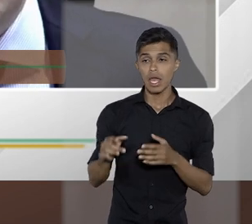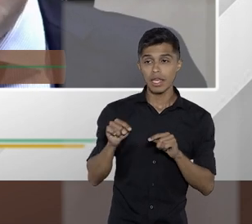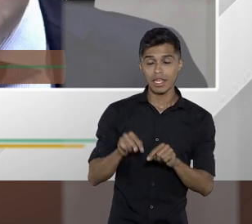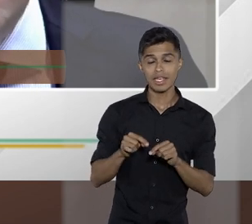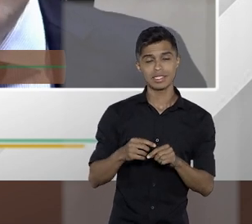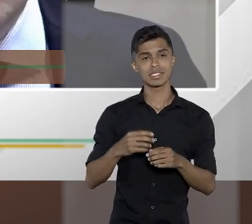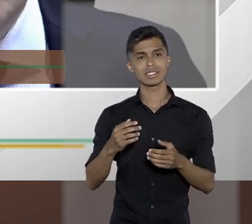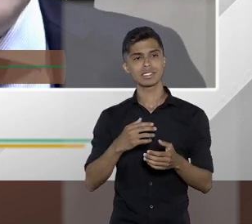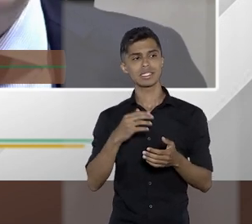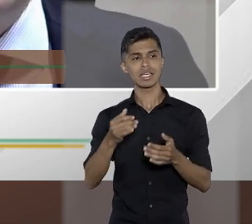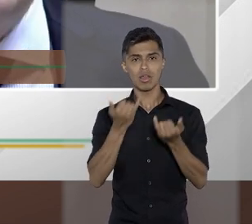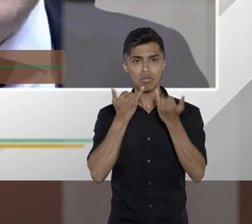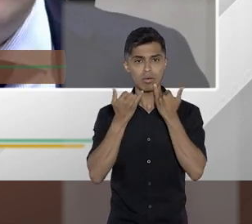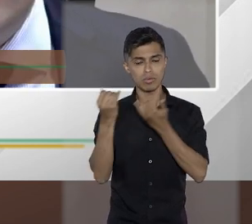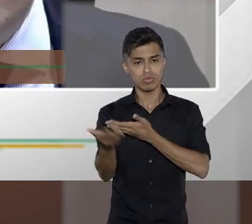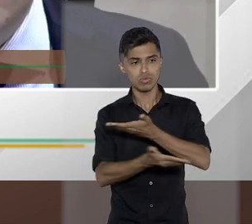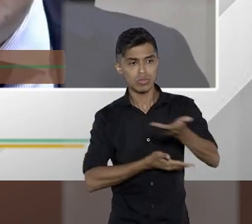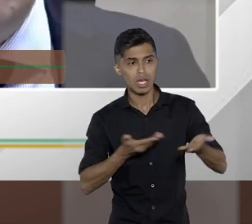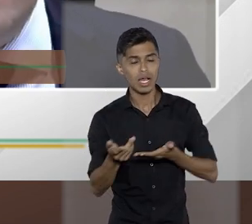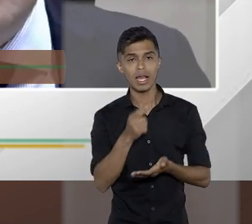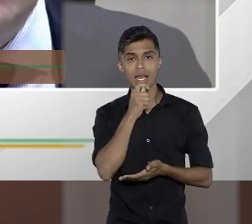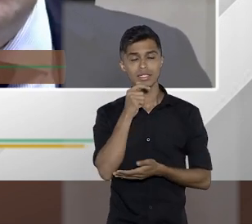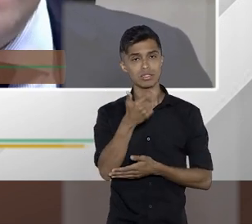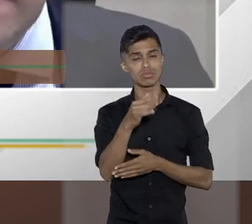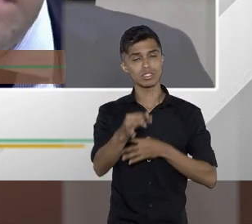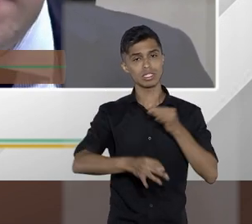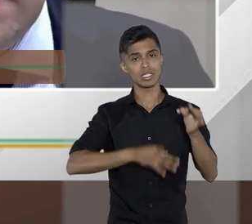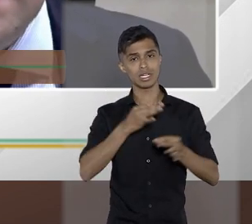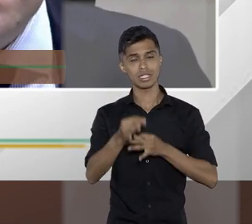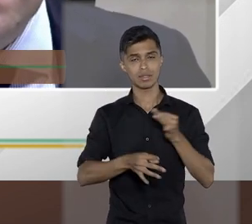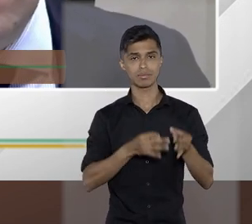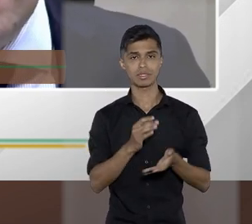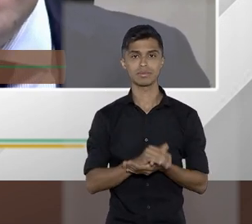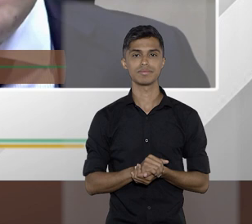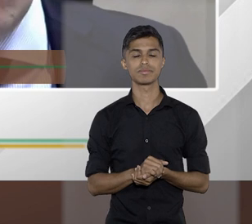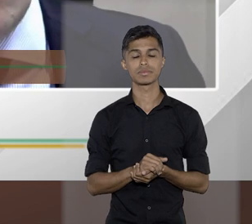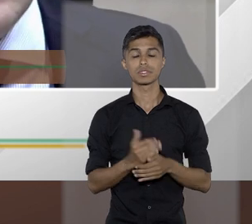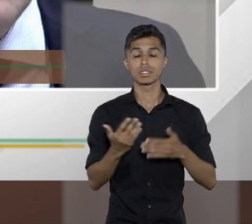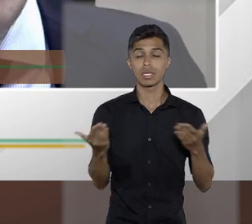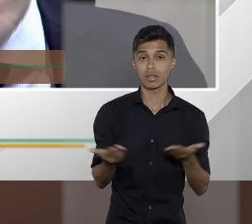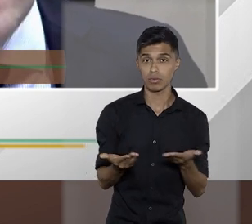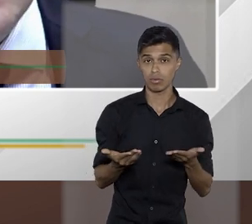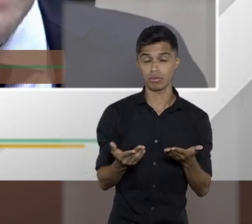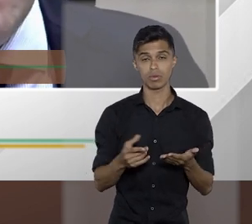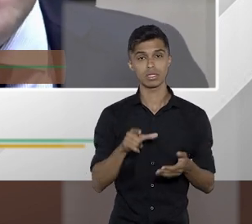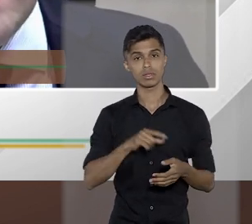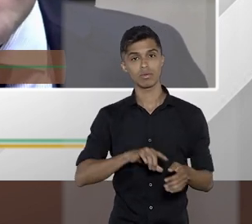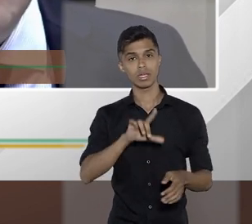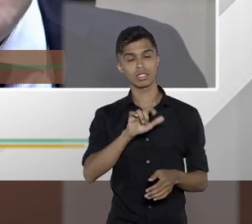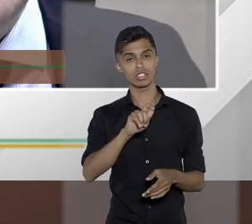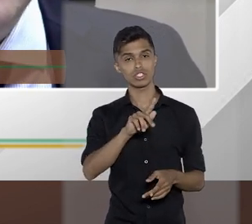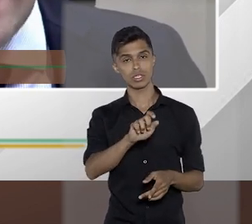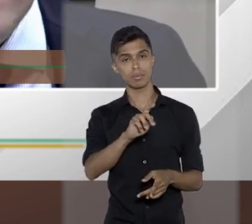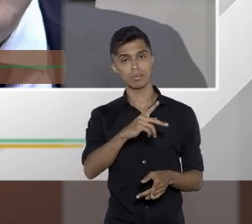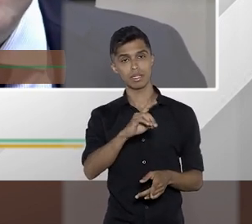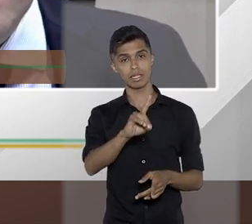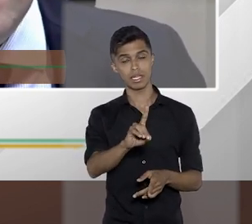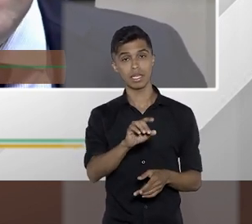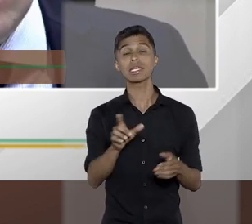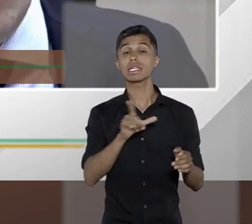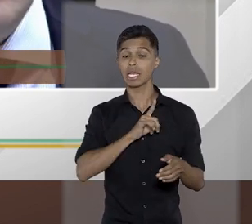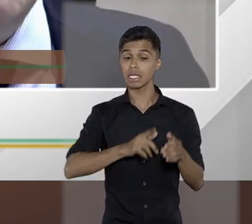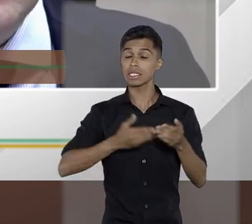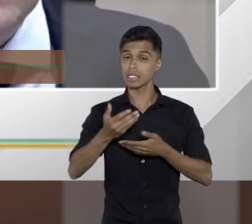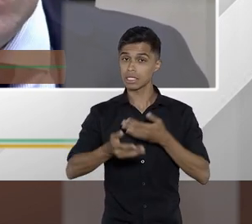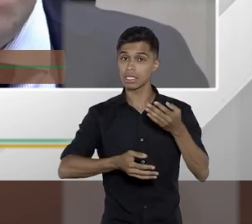esse compartilhamento não era tratado de uma forma assim direta pela legislação. E agora, com a LGPD, é tratado.